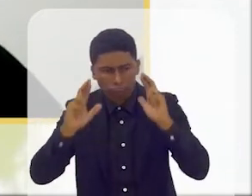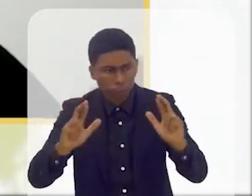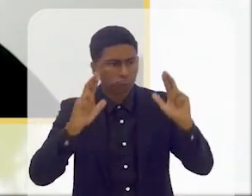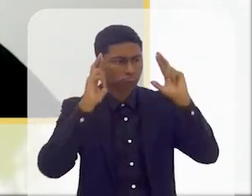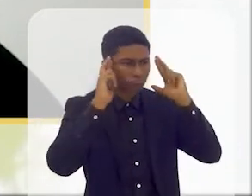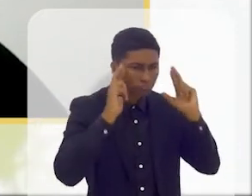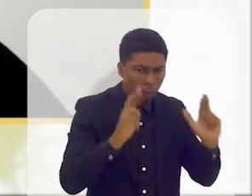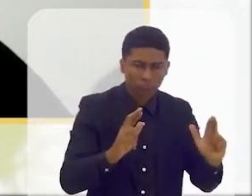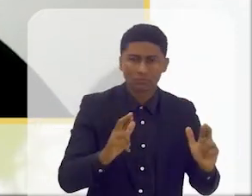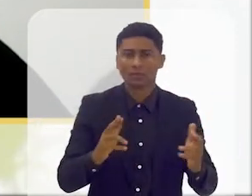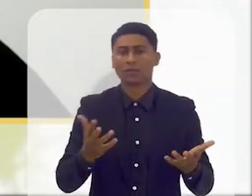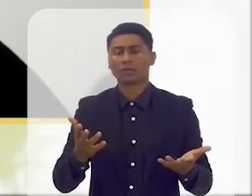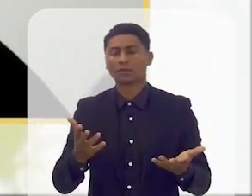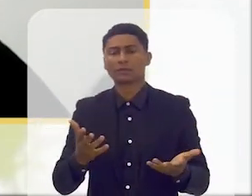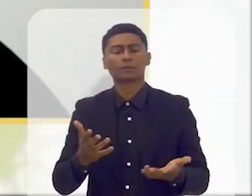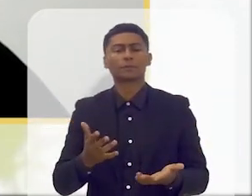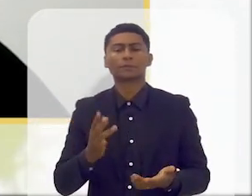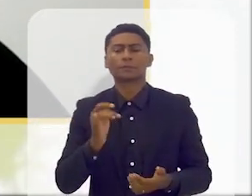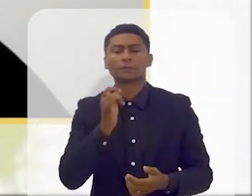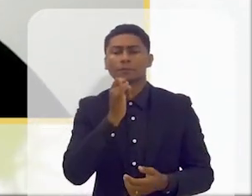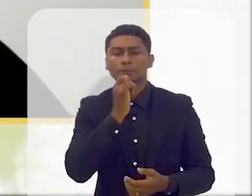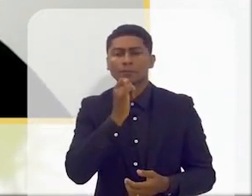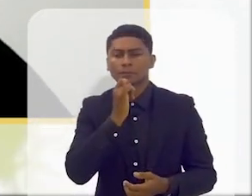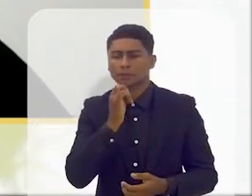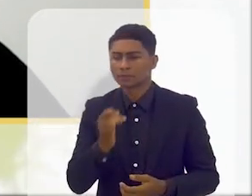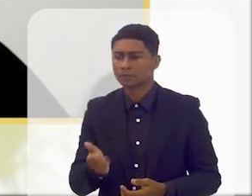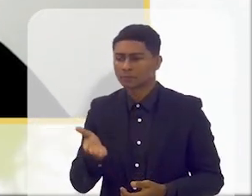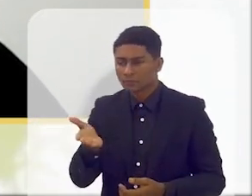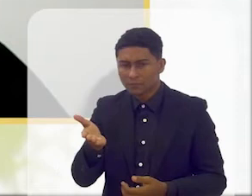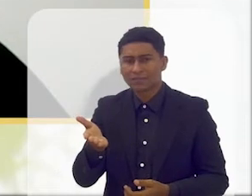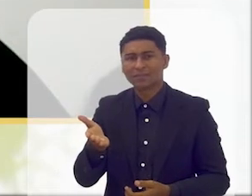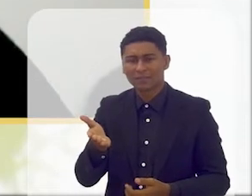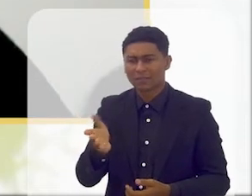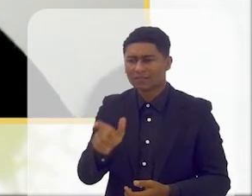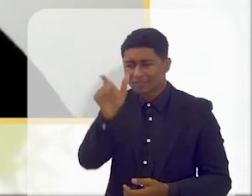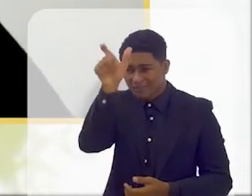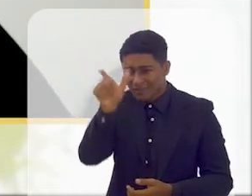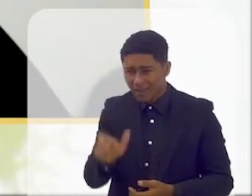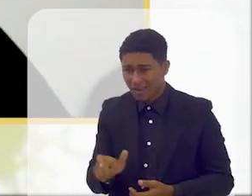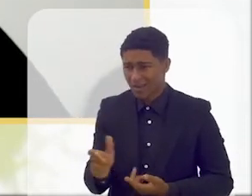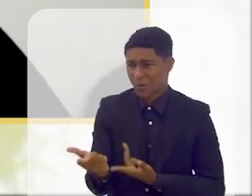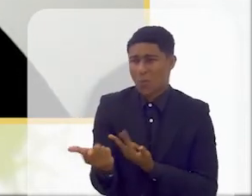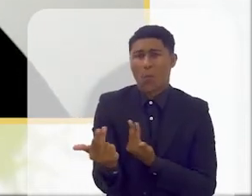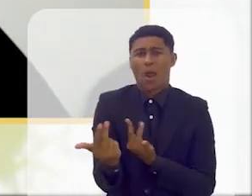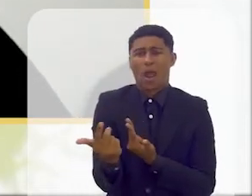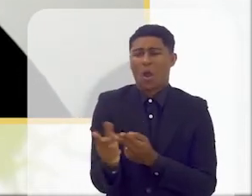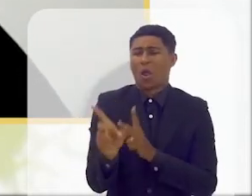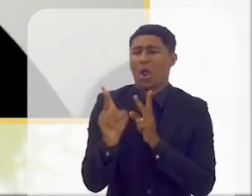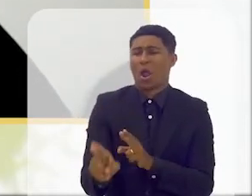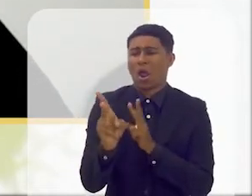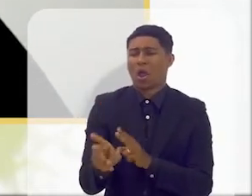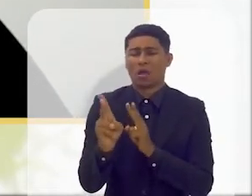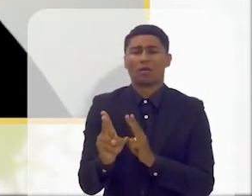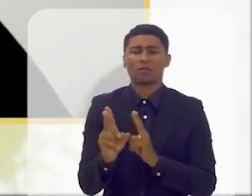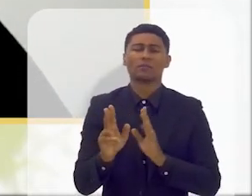eu não quero que a pessoa que esteja com quem eu privo todos os dias, eu não quero que ela seja igual a mim, não, eu quero que ela